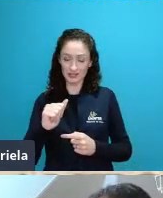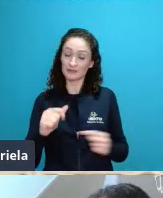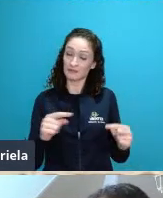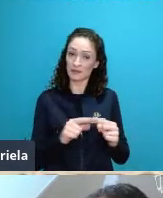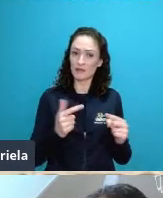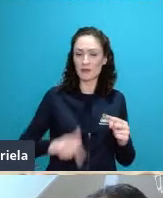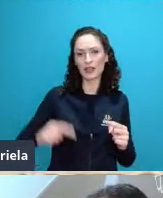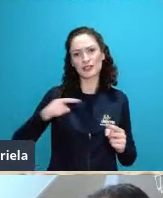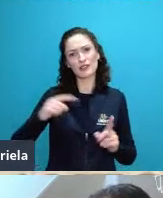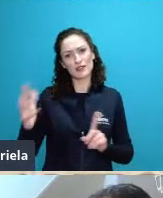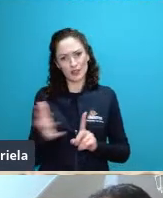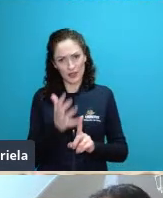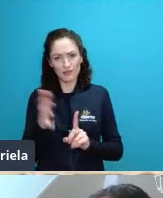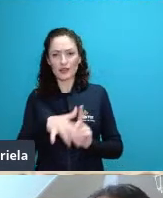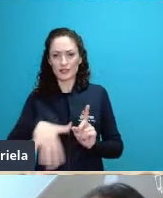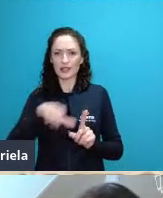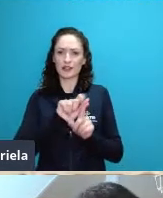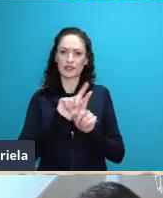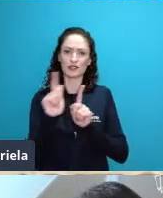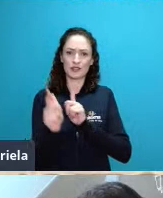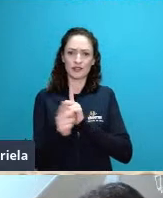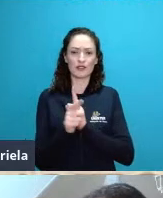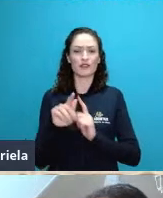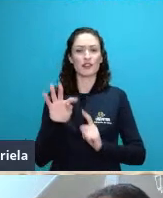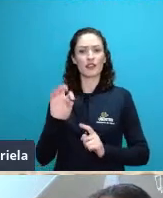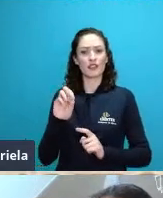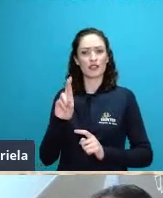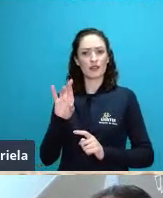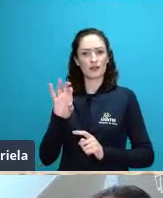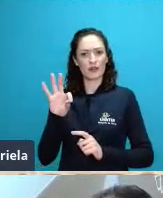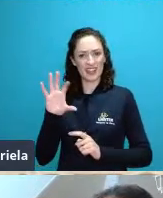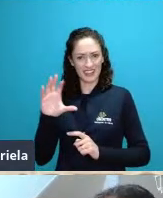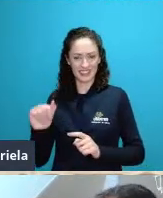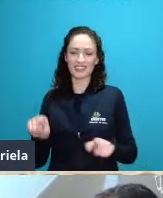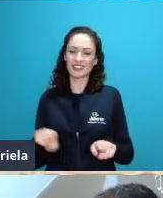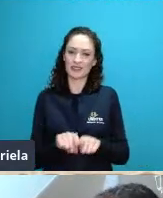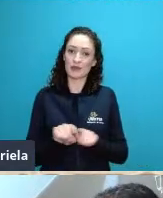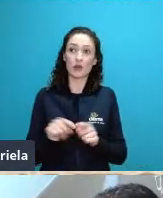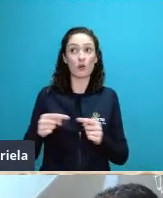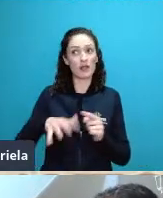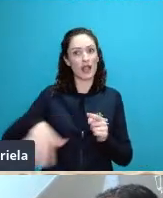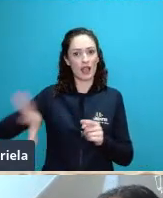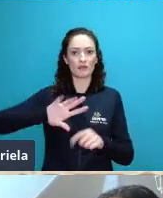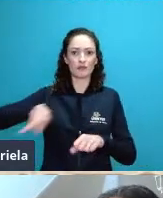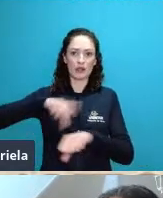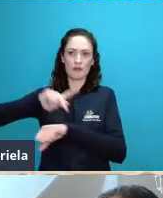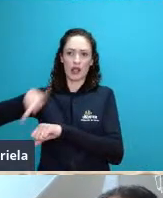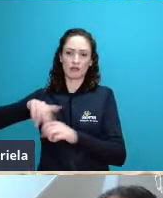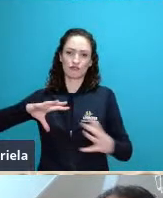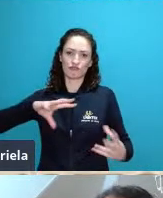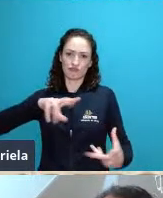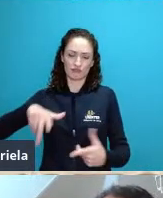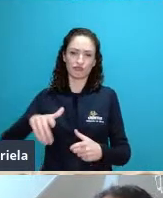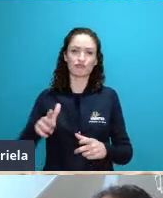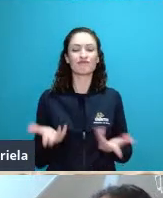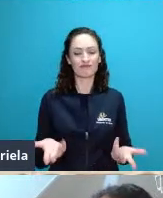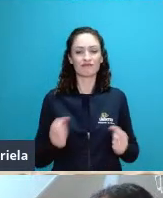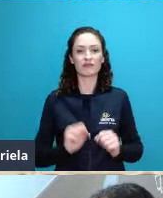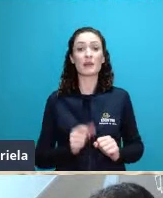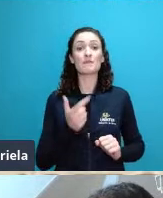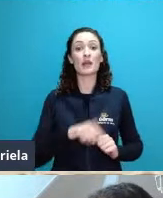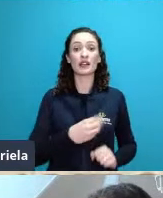teurética da geografia no âmbito mundial o Cristofoletti ele participou do lançamento